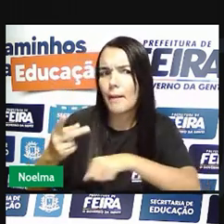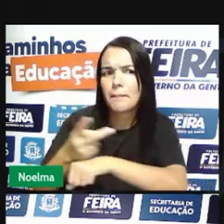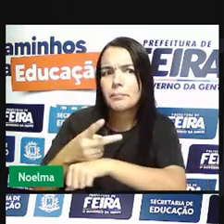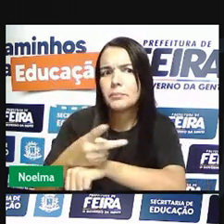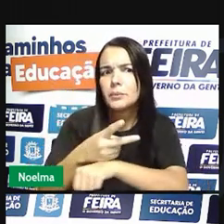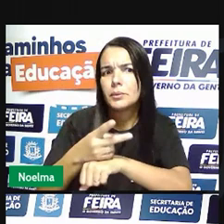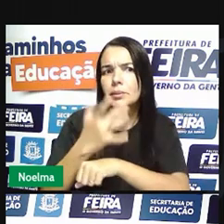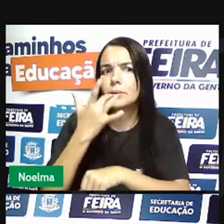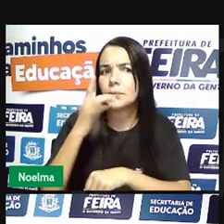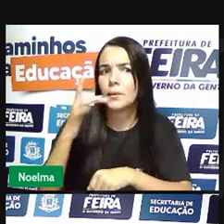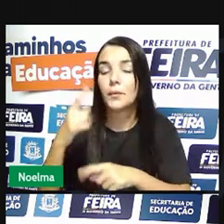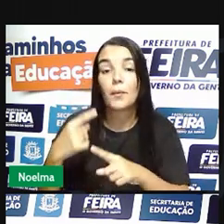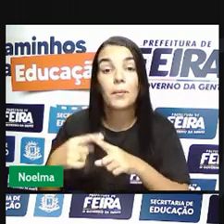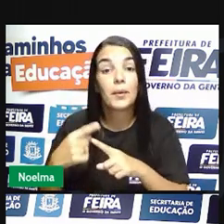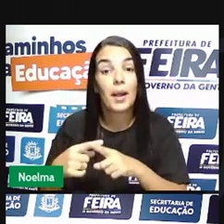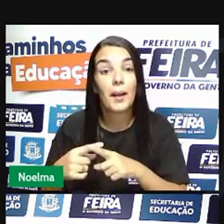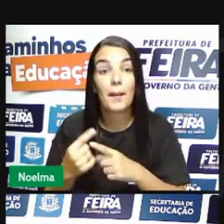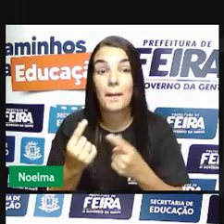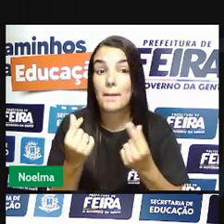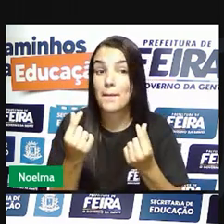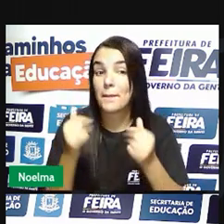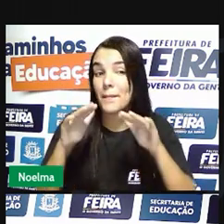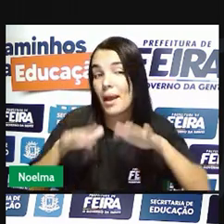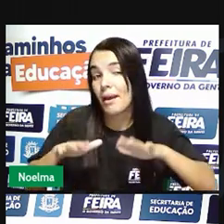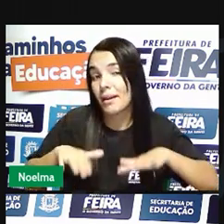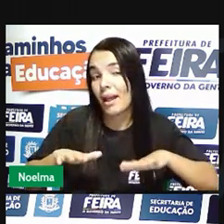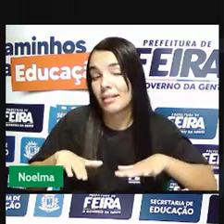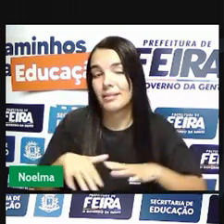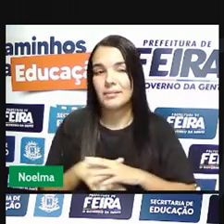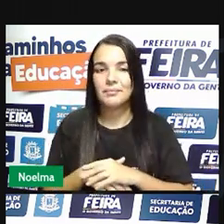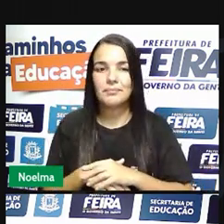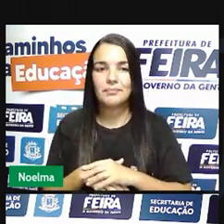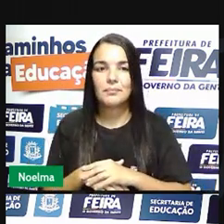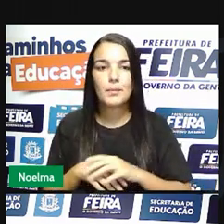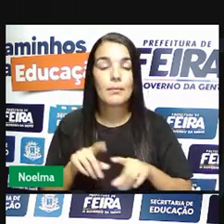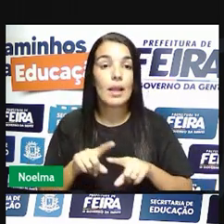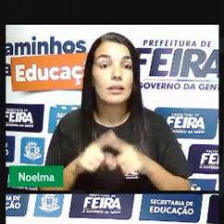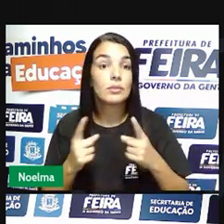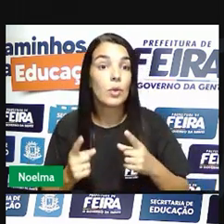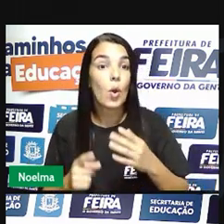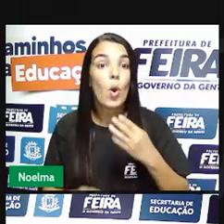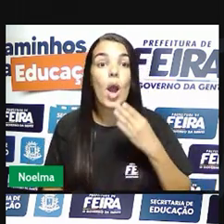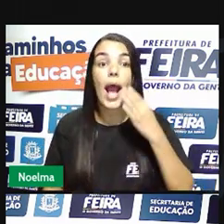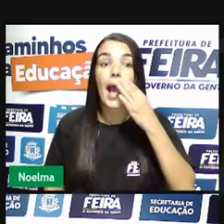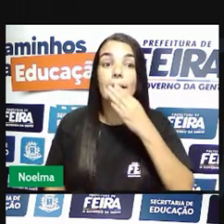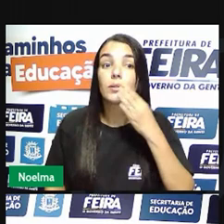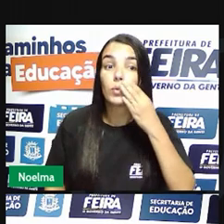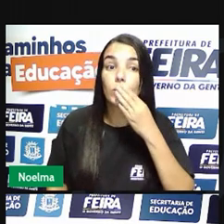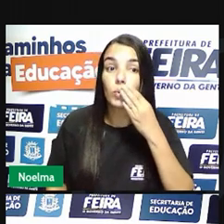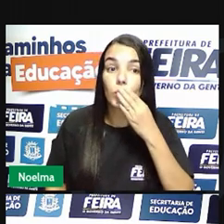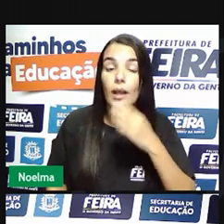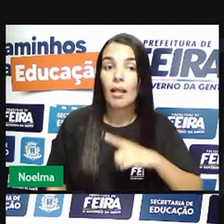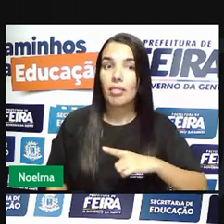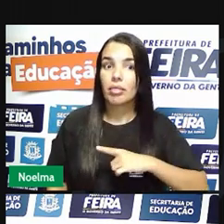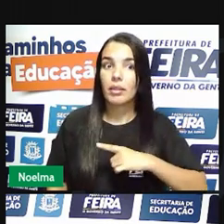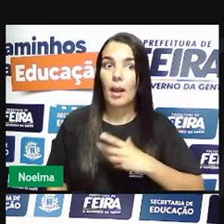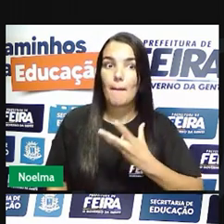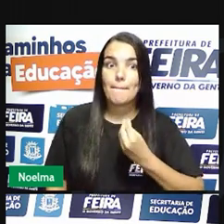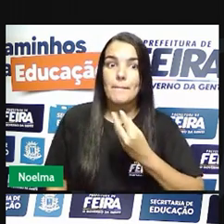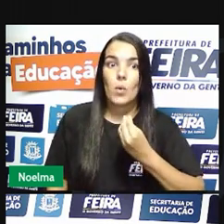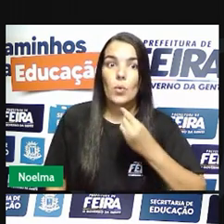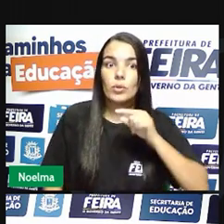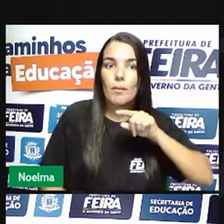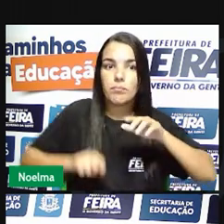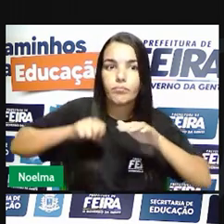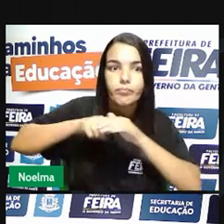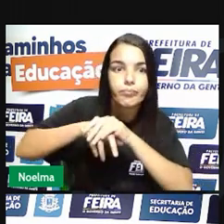do ouro. No caso da produção do açúcar, havia grandes investimentos. Já no caso da